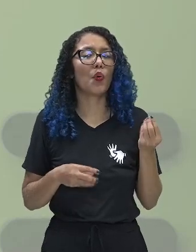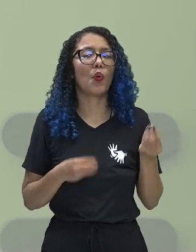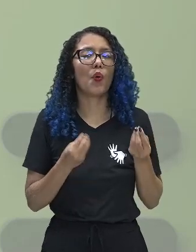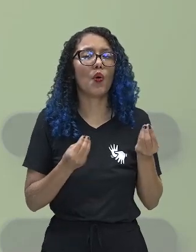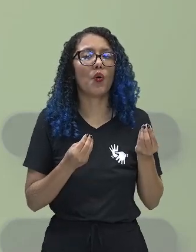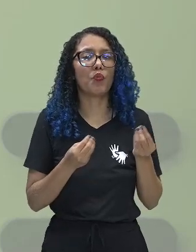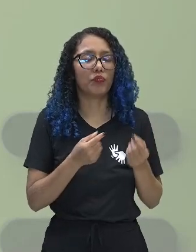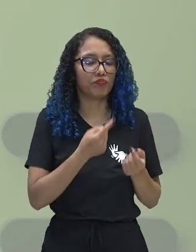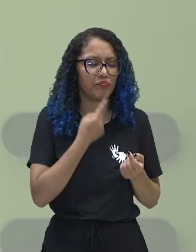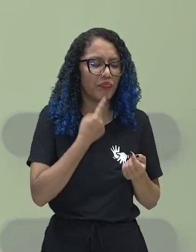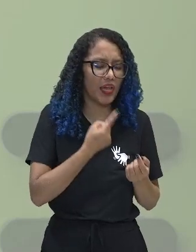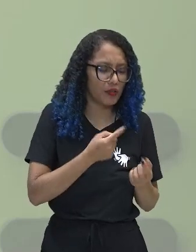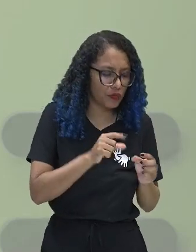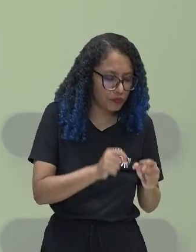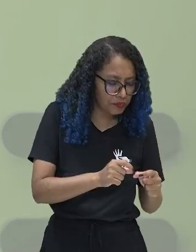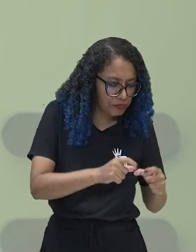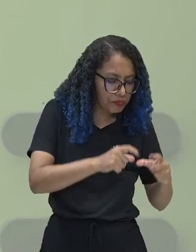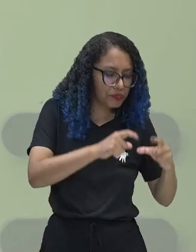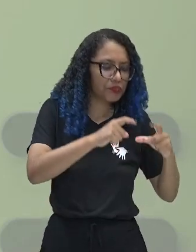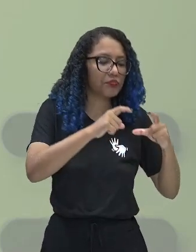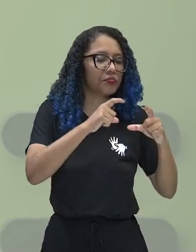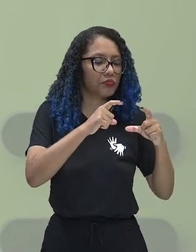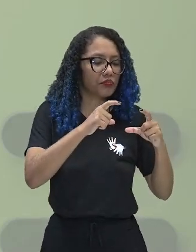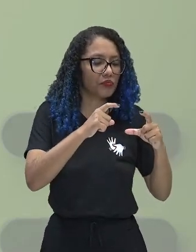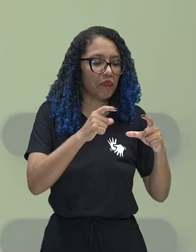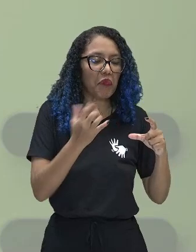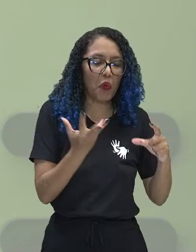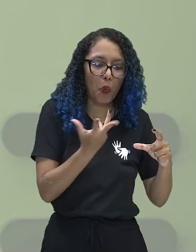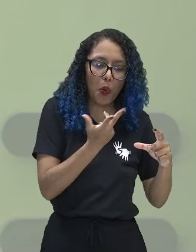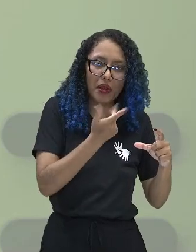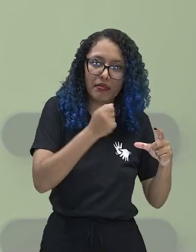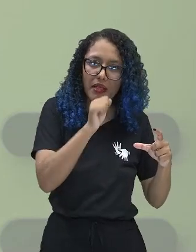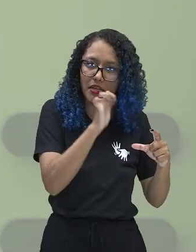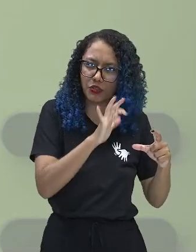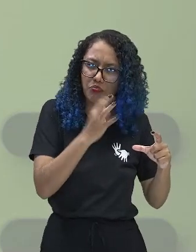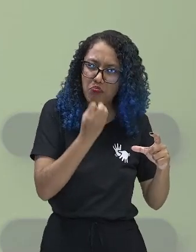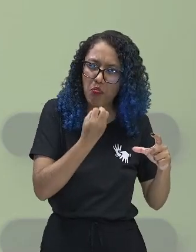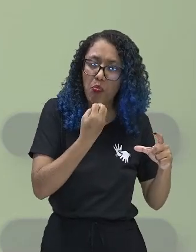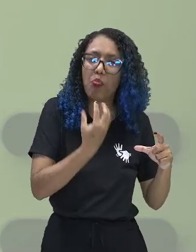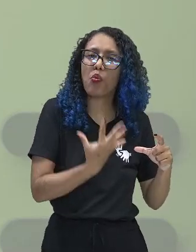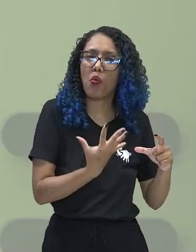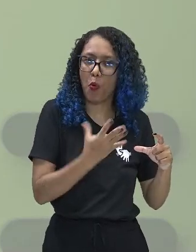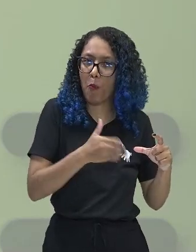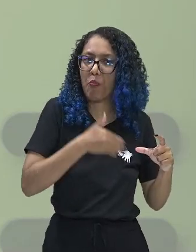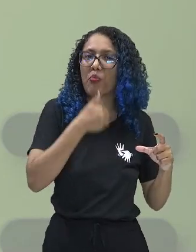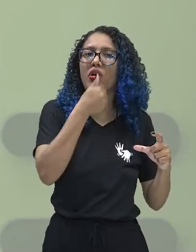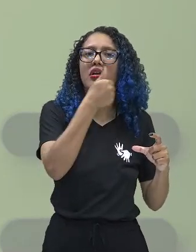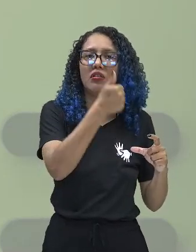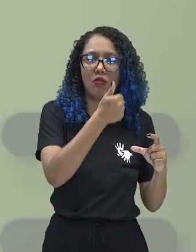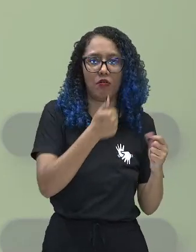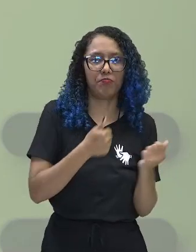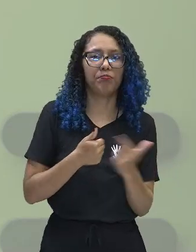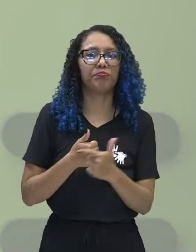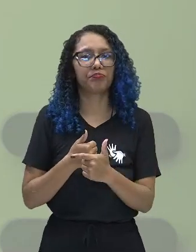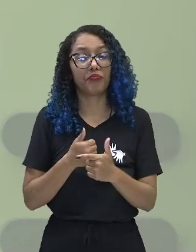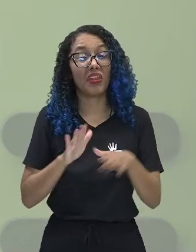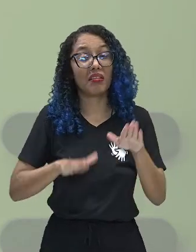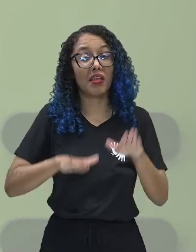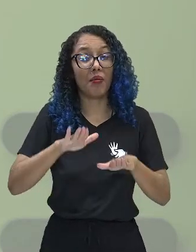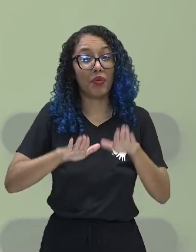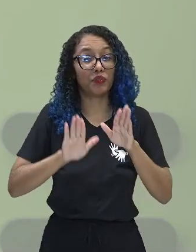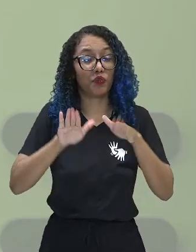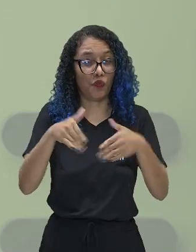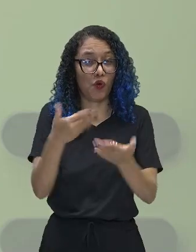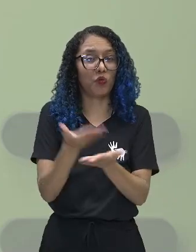muito maior, uma resolução muito maior, então, dependendo do que você vai estudar, da sua pretensão, do seu